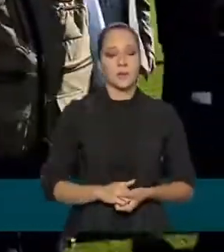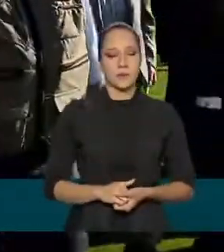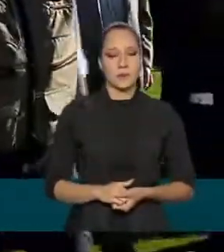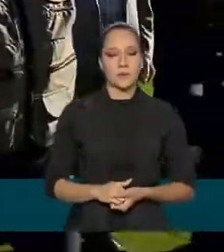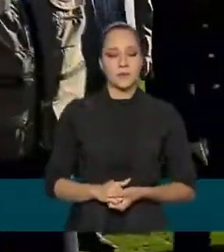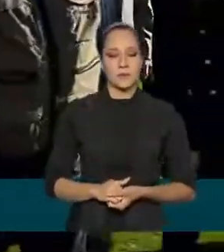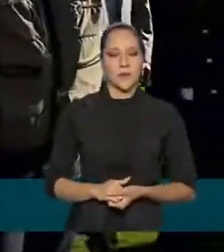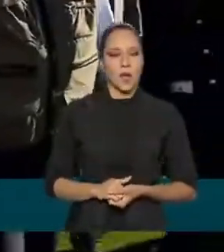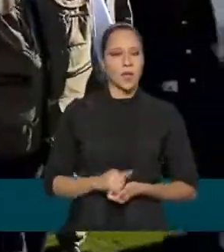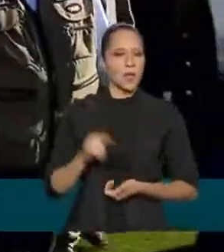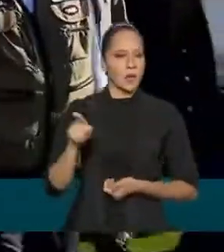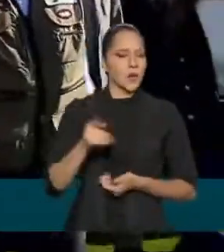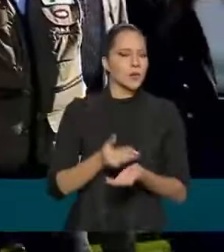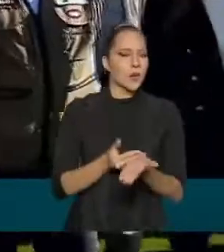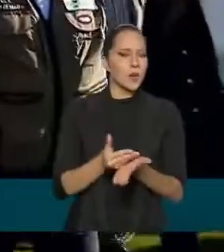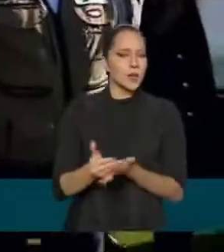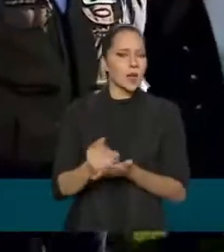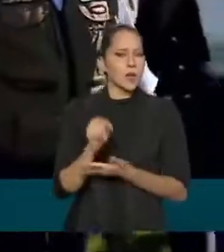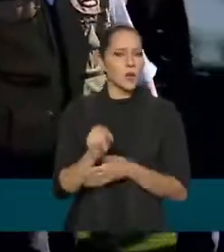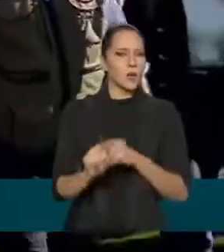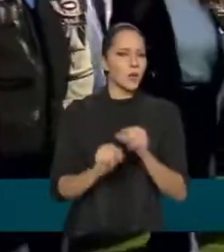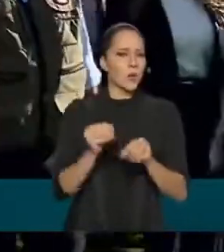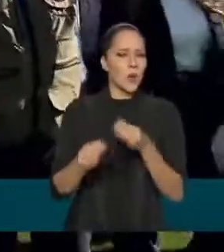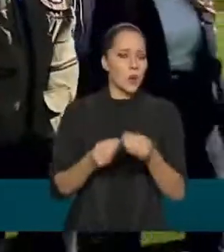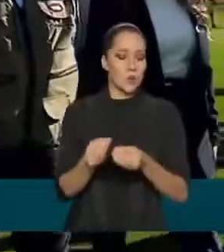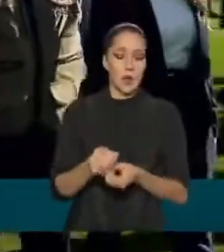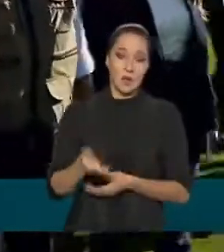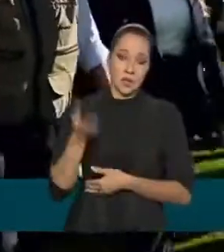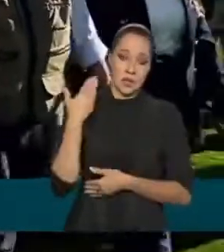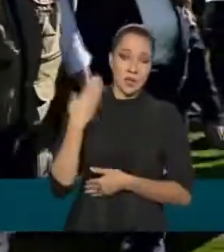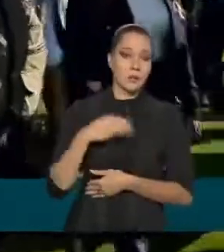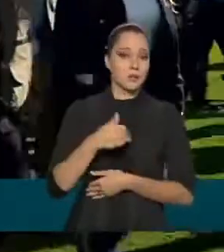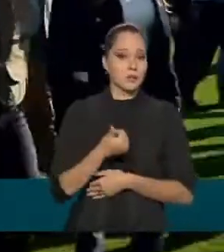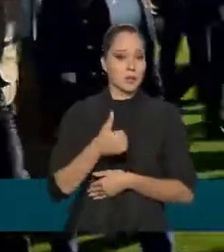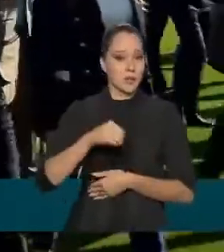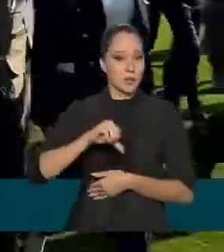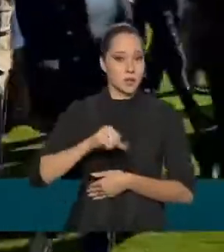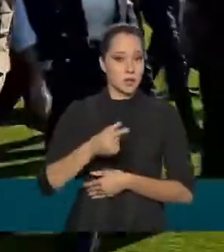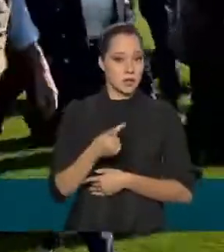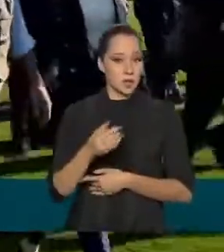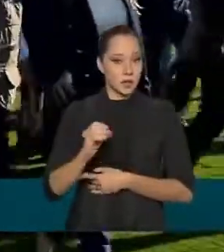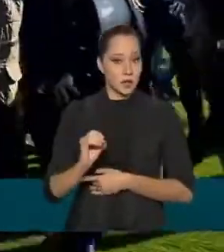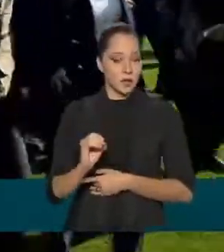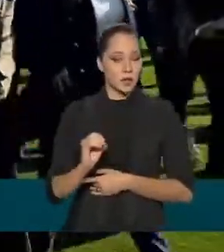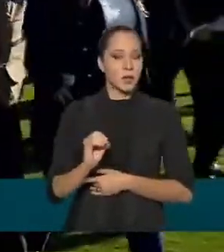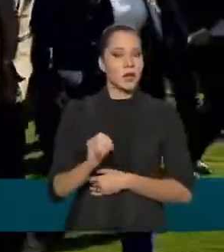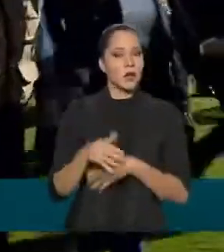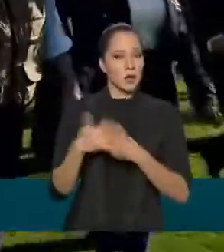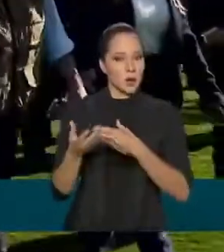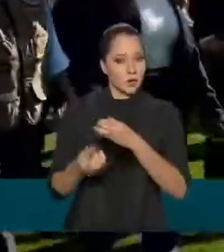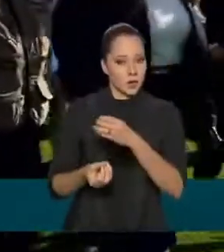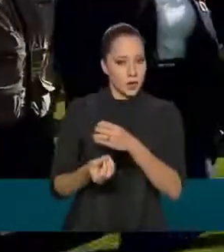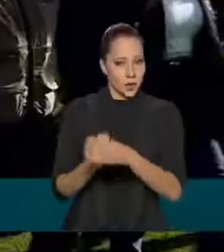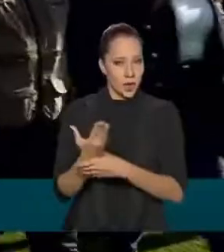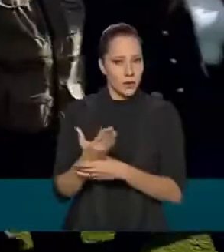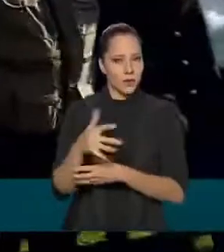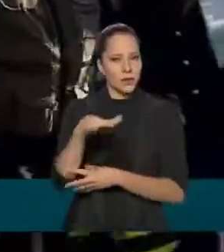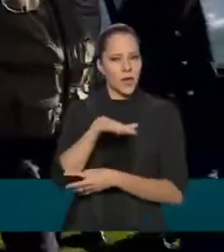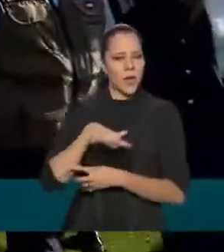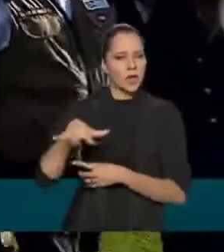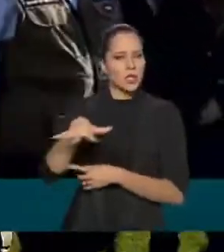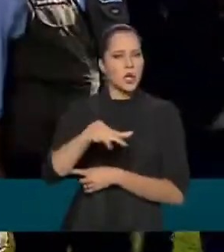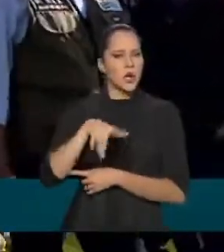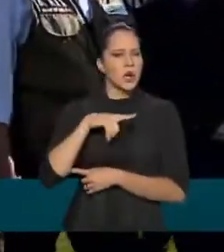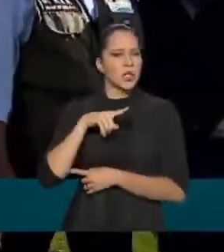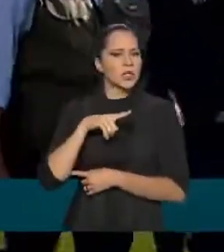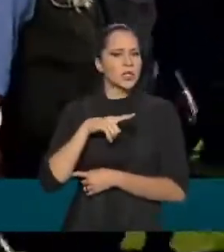A origem do clube está ligada ao fato de que, na década de 1970, quando foi fundado, a região tinha